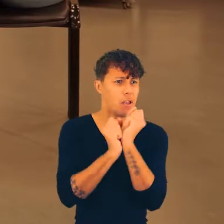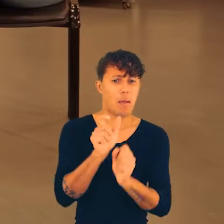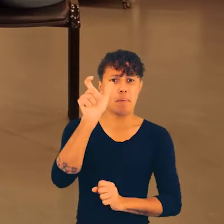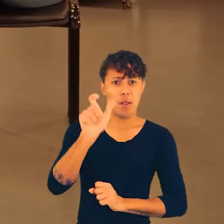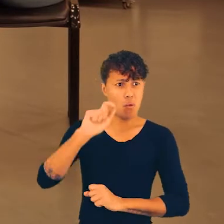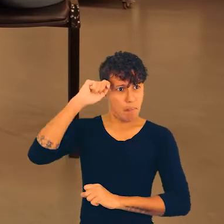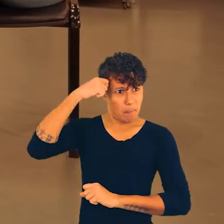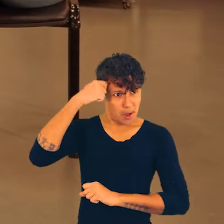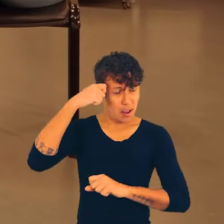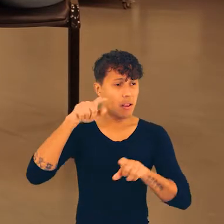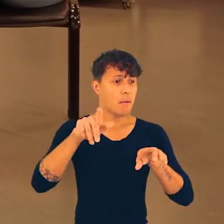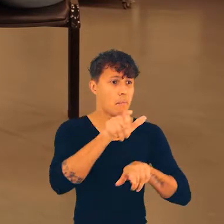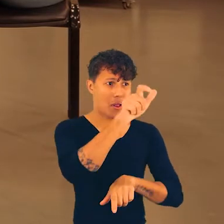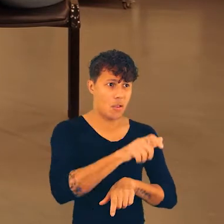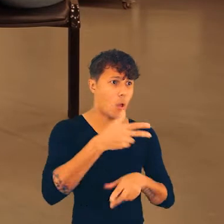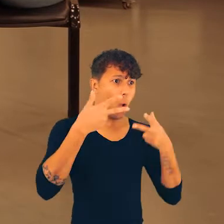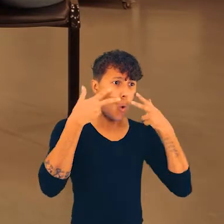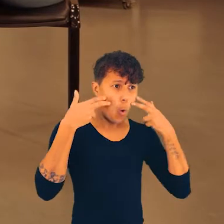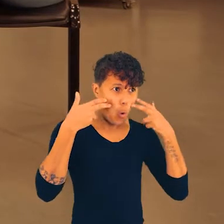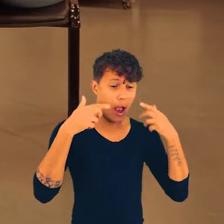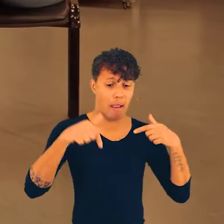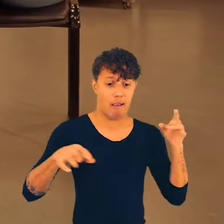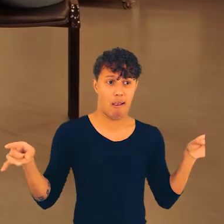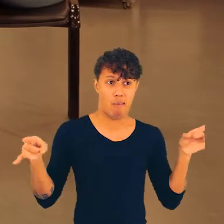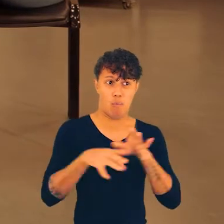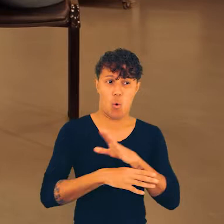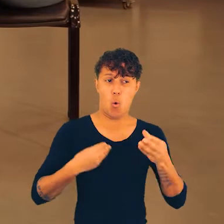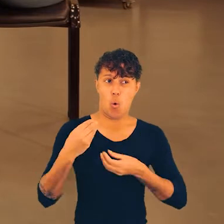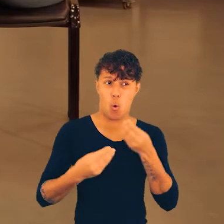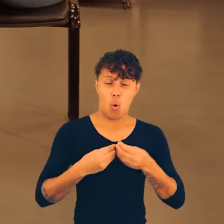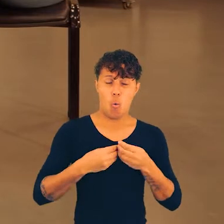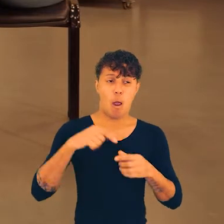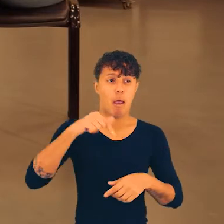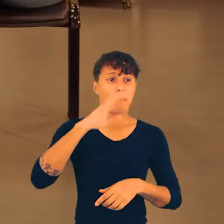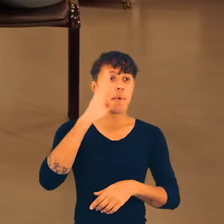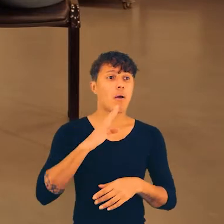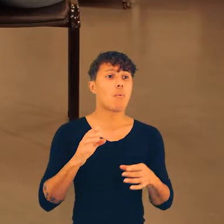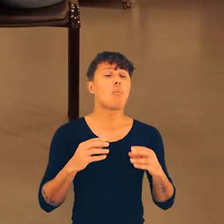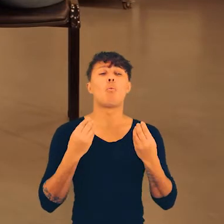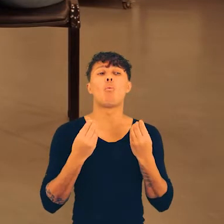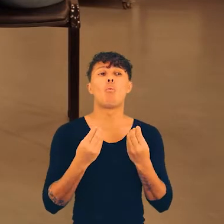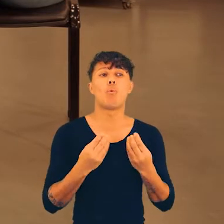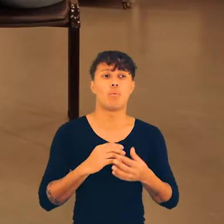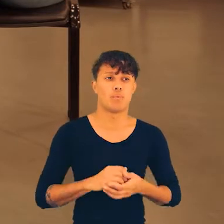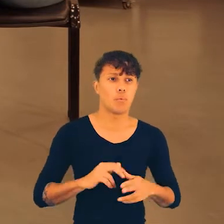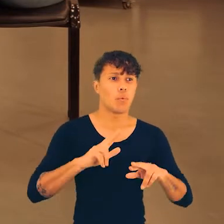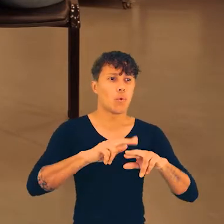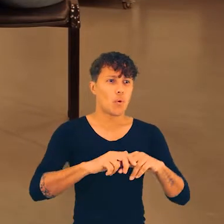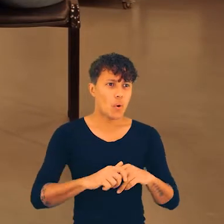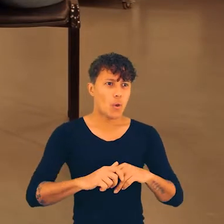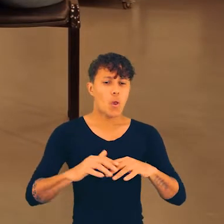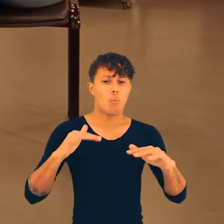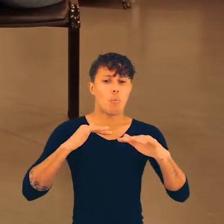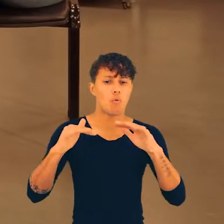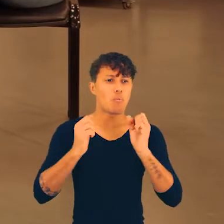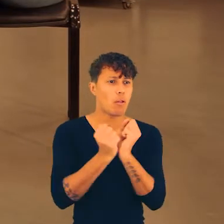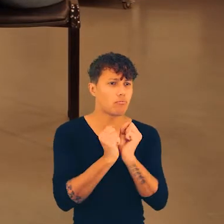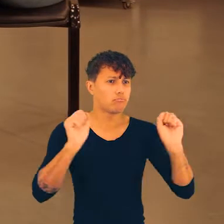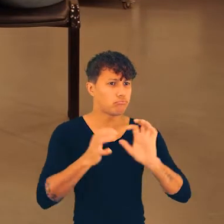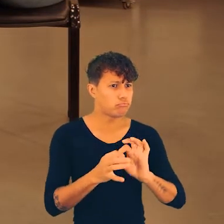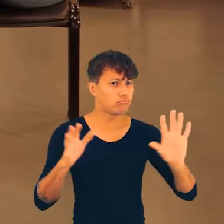pessoas negras e de pessoas indígenas. A gente só conseguiu acabar com esse sistema no país porque houve um movimento